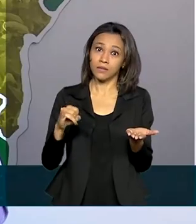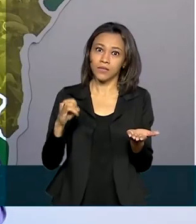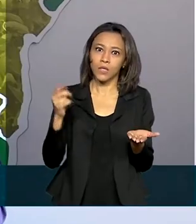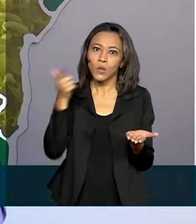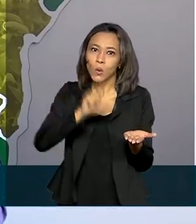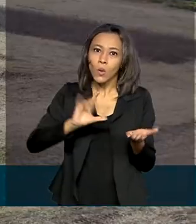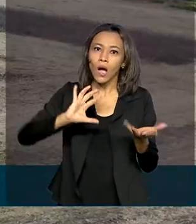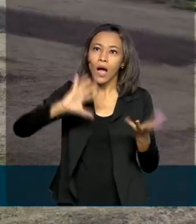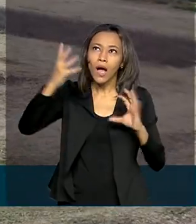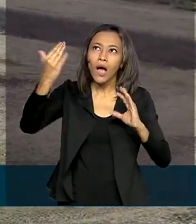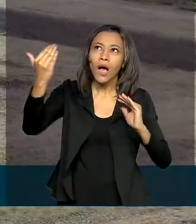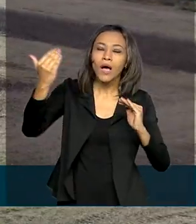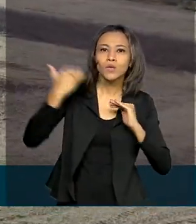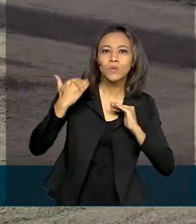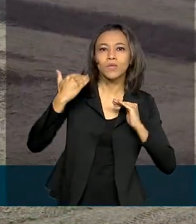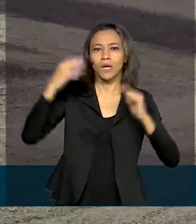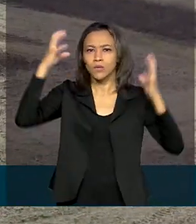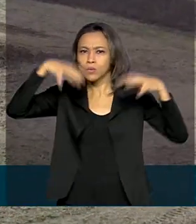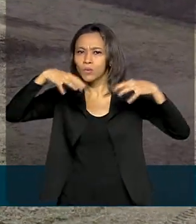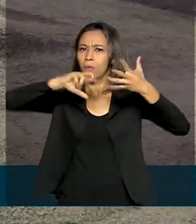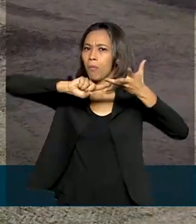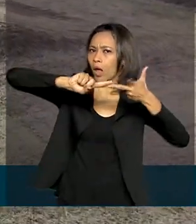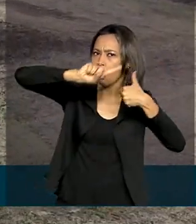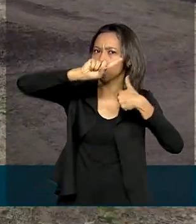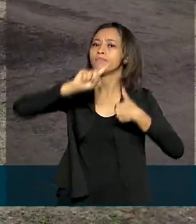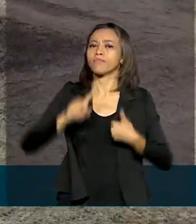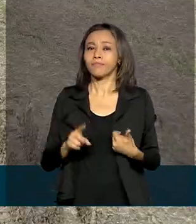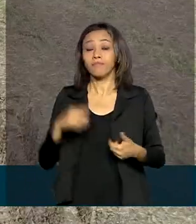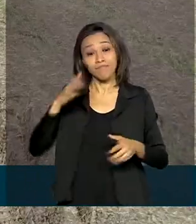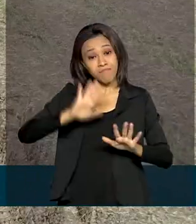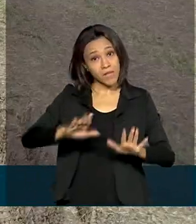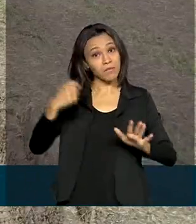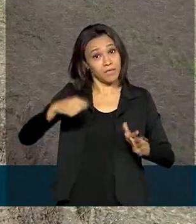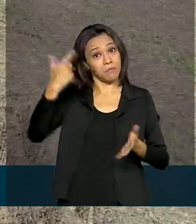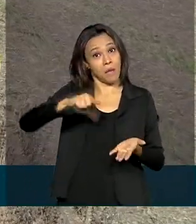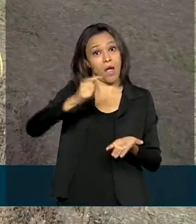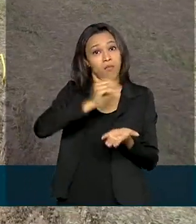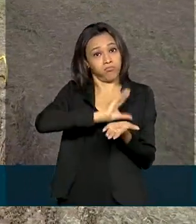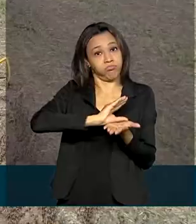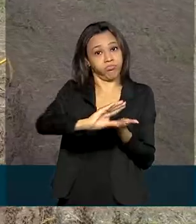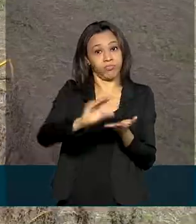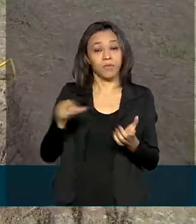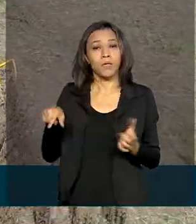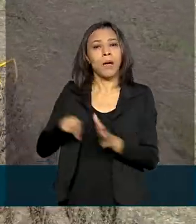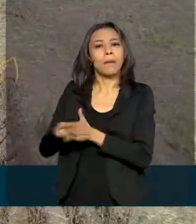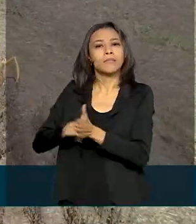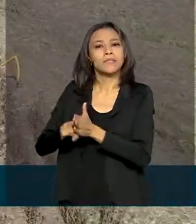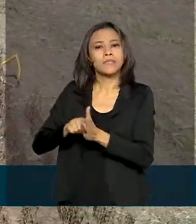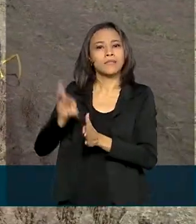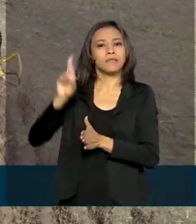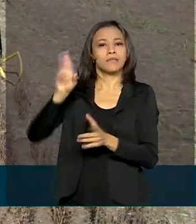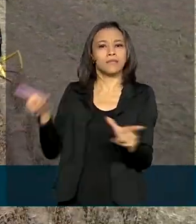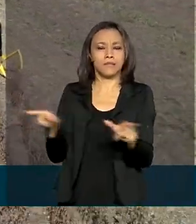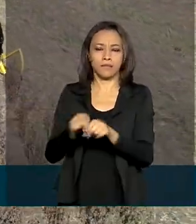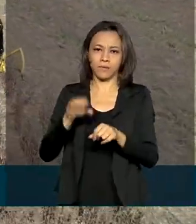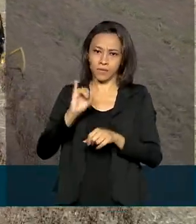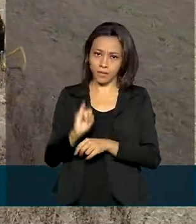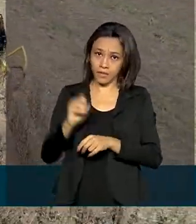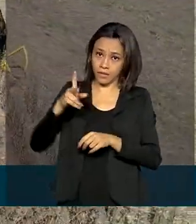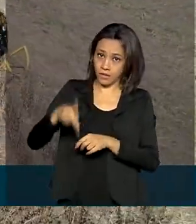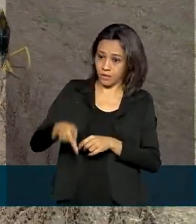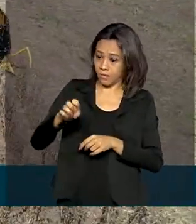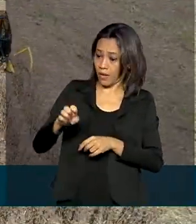o clima nos ajude. E para investir é preciso mais recursos. O estudo do IPEA aponta que o crédito rural se mantém